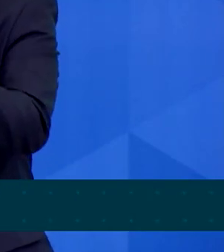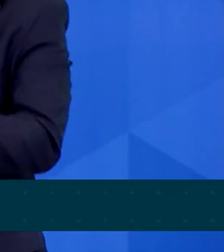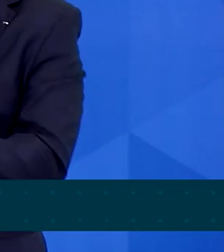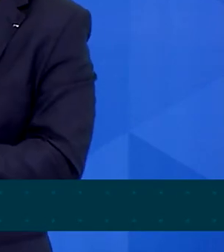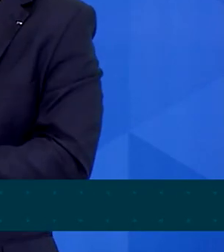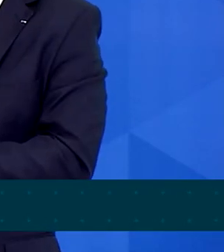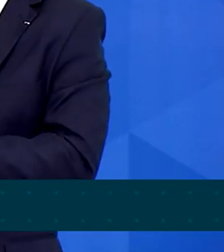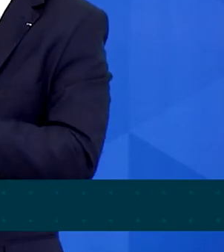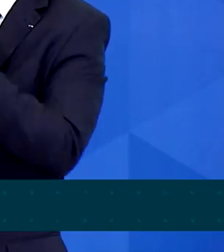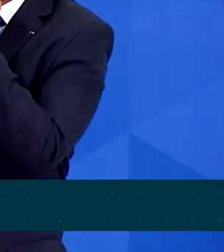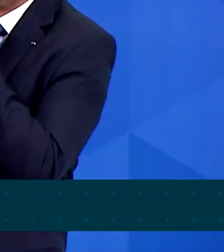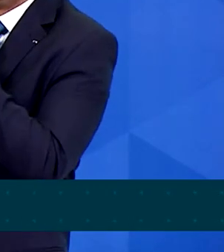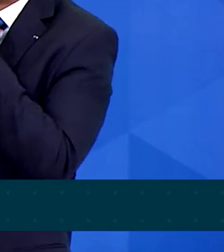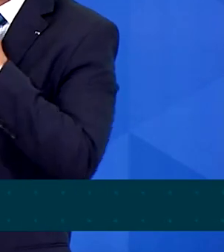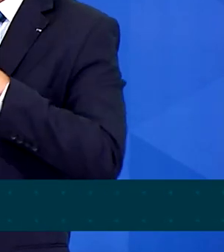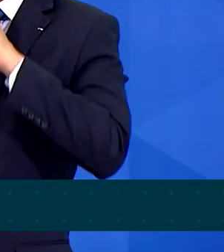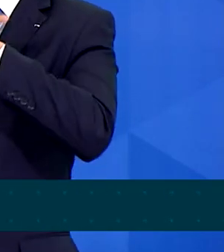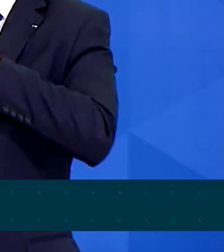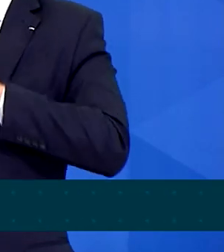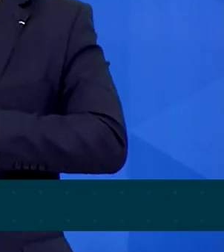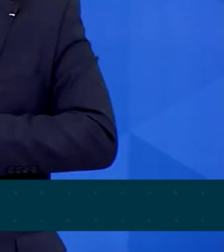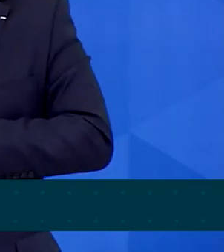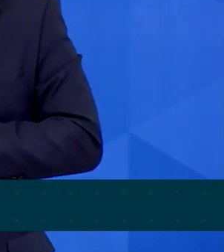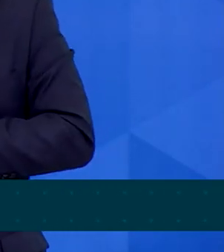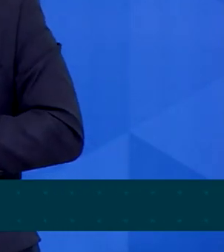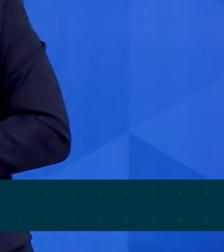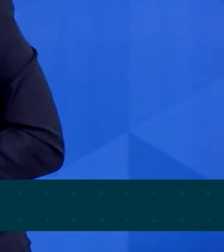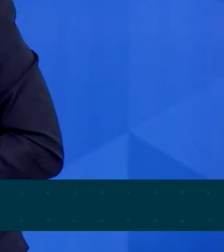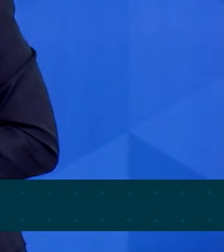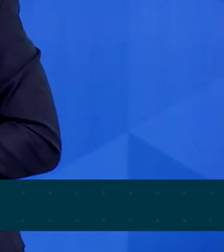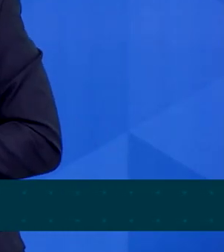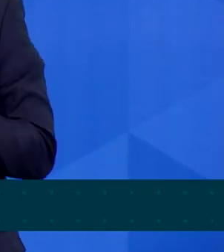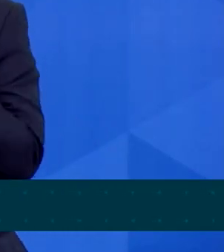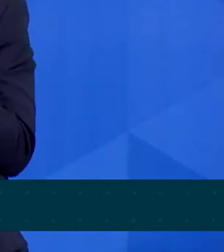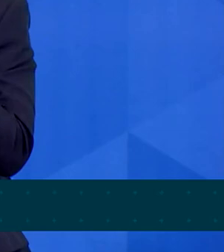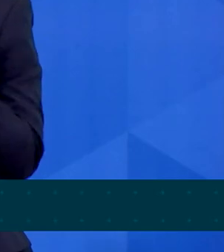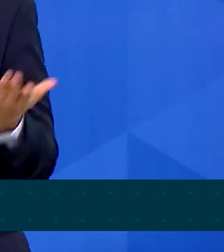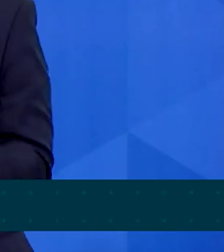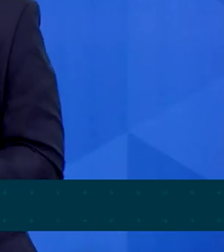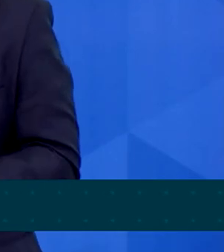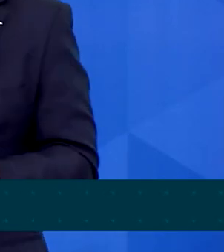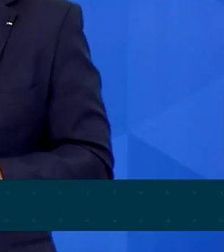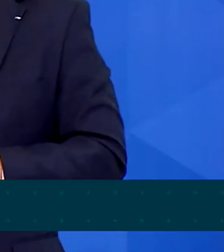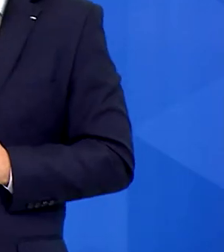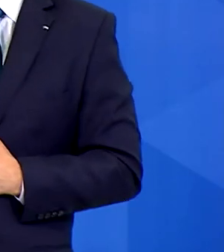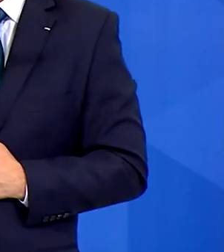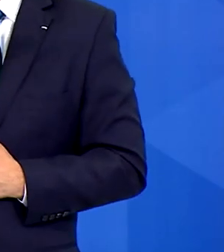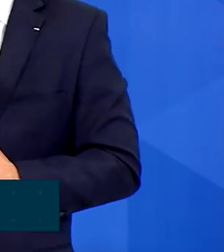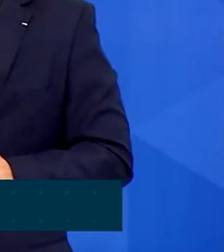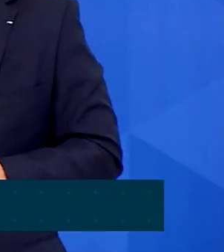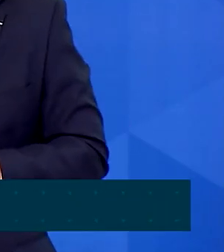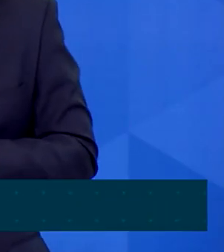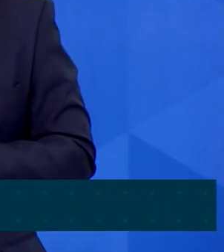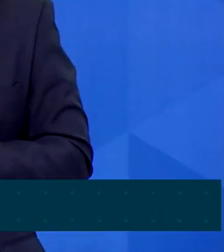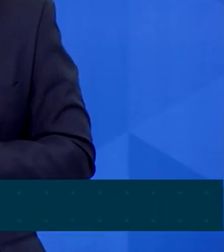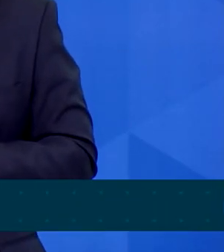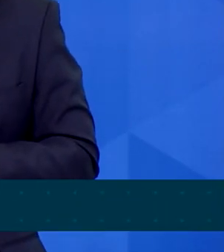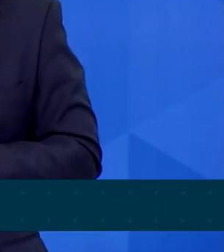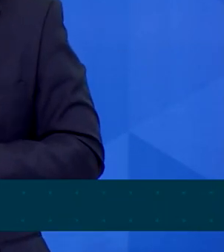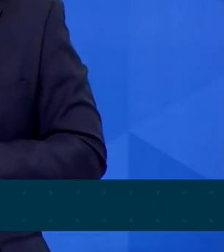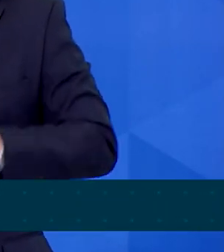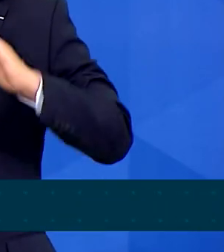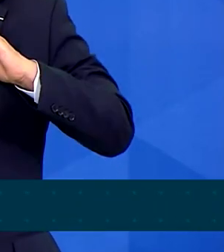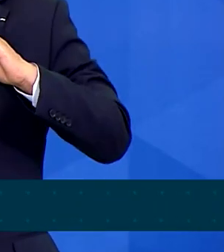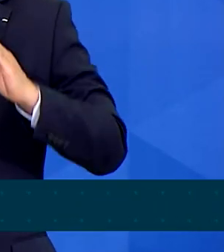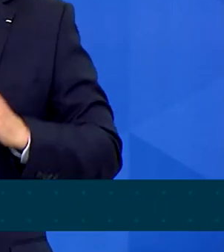garantia o seu direito de usá-la, porque hoje não é assim. Hoje você vai em um banco, por exemplo, você tem uma casa